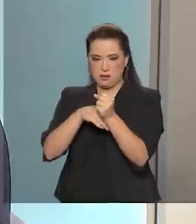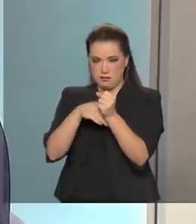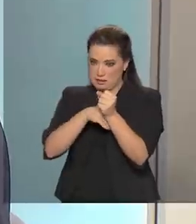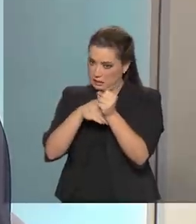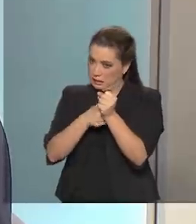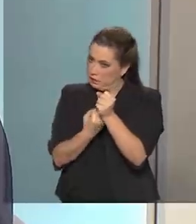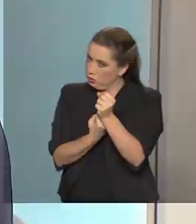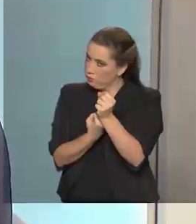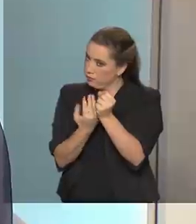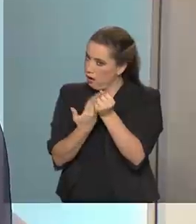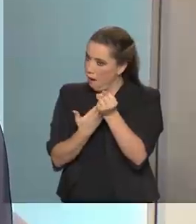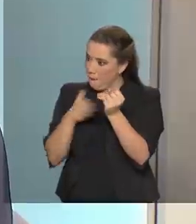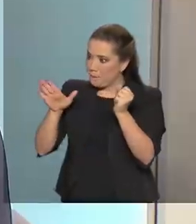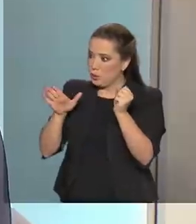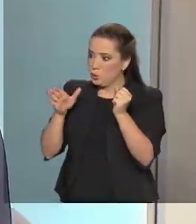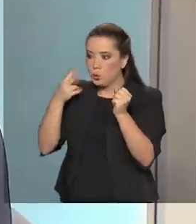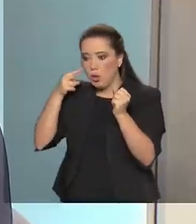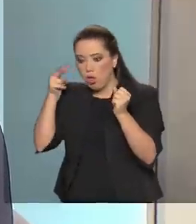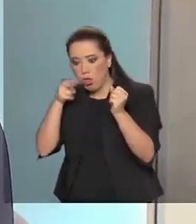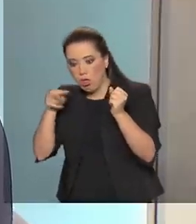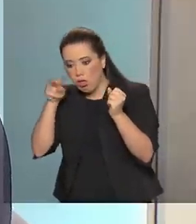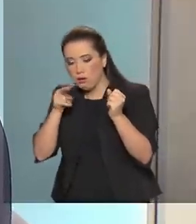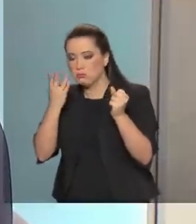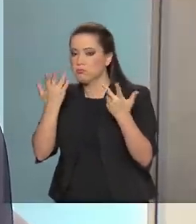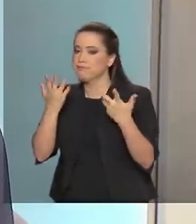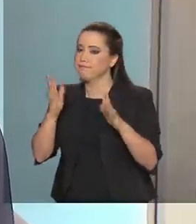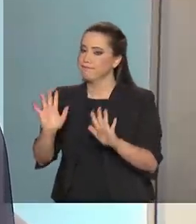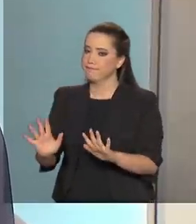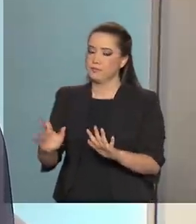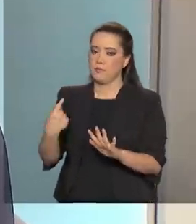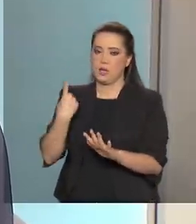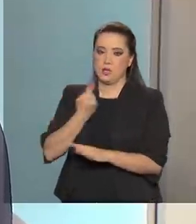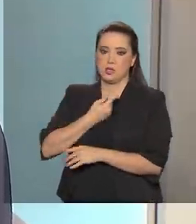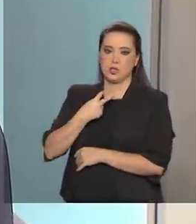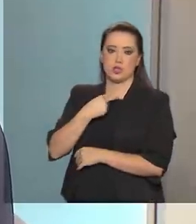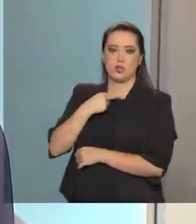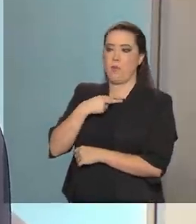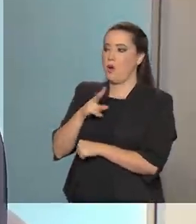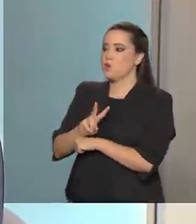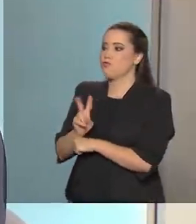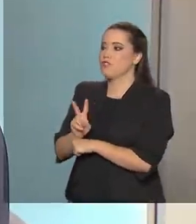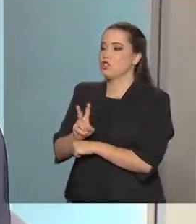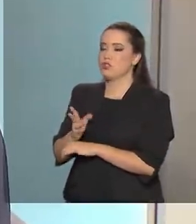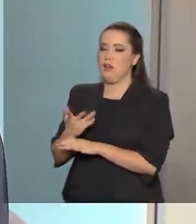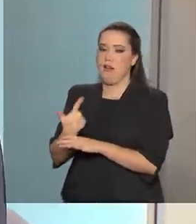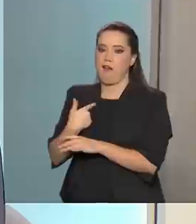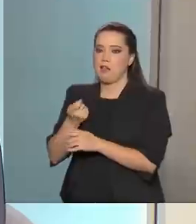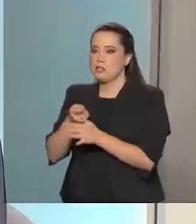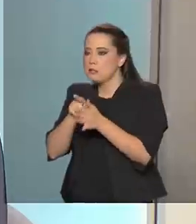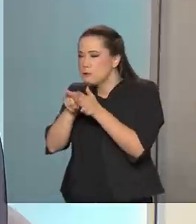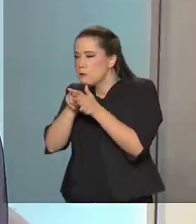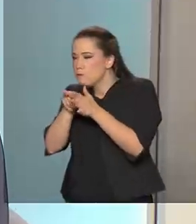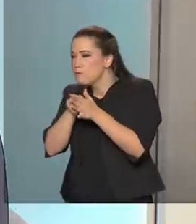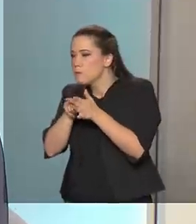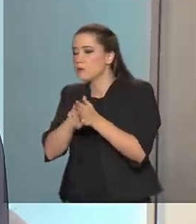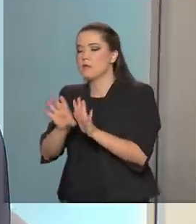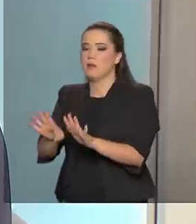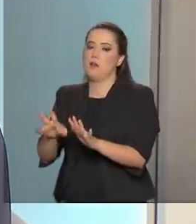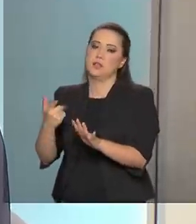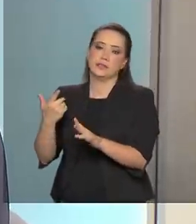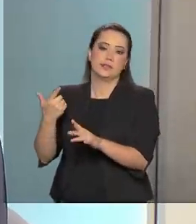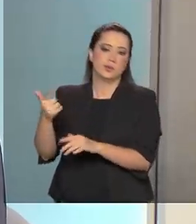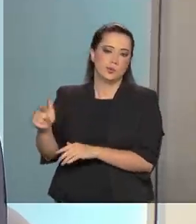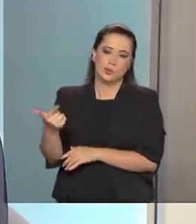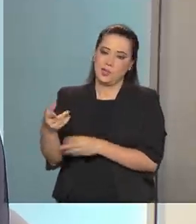a autoridade, ela não tem o poder investigativo. Então, nós temos uma coordenação de relações